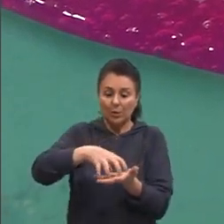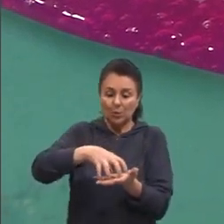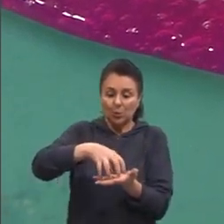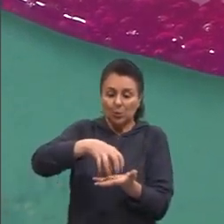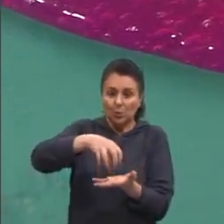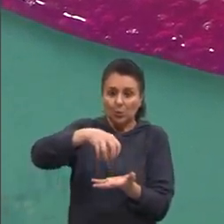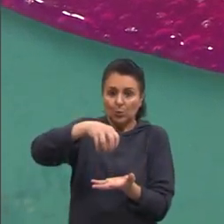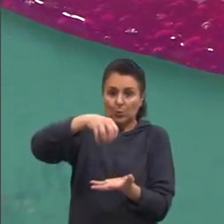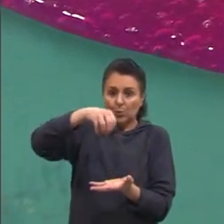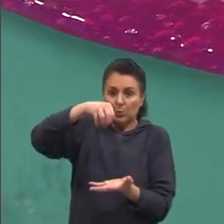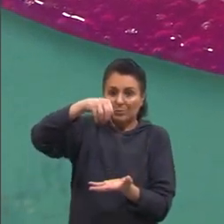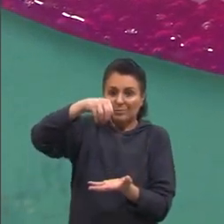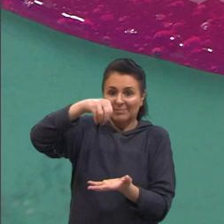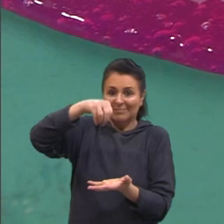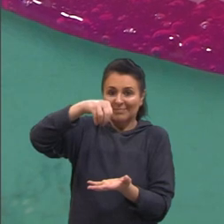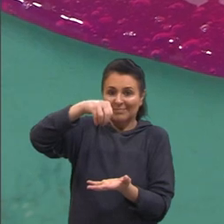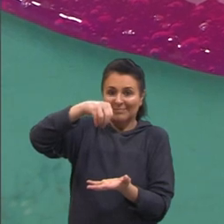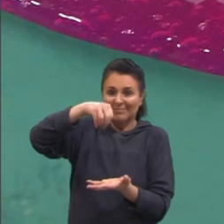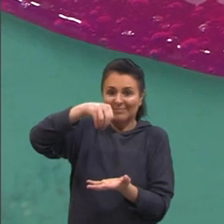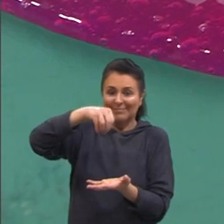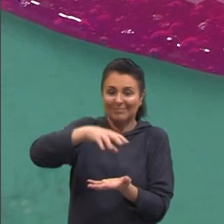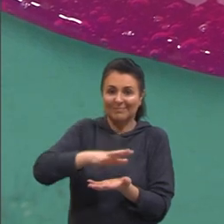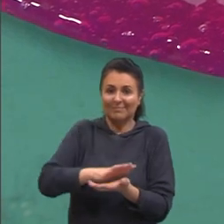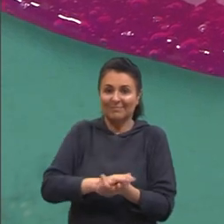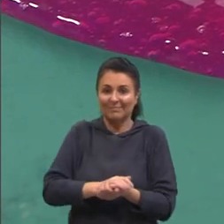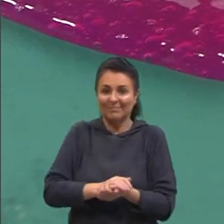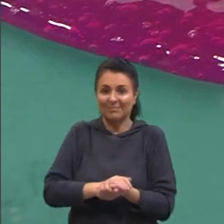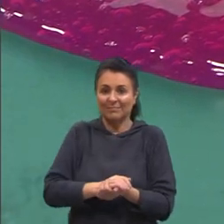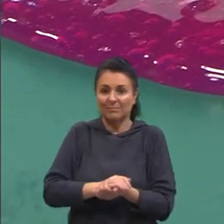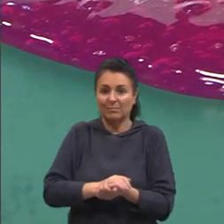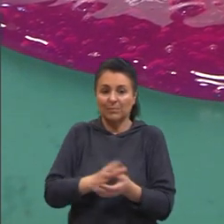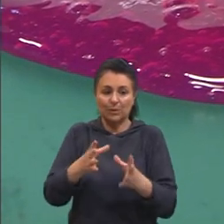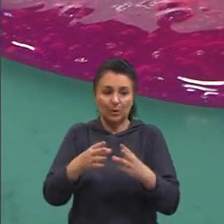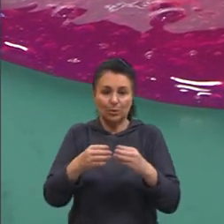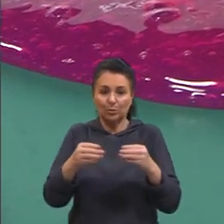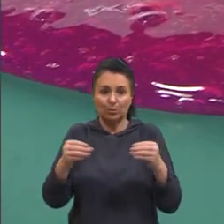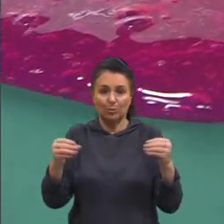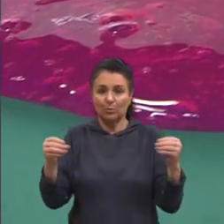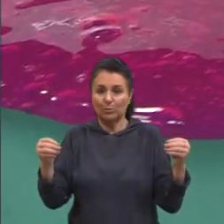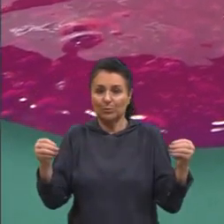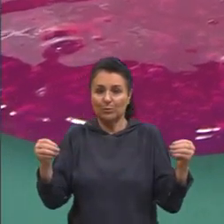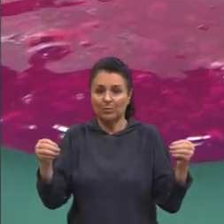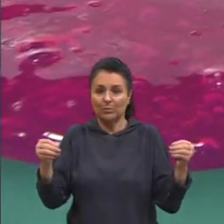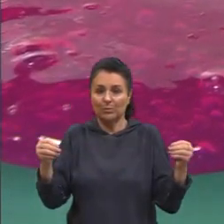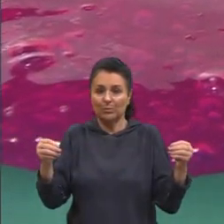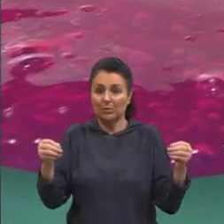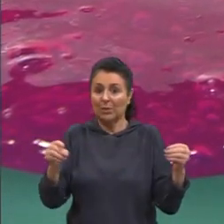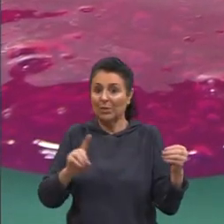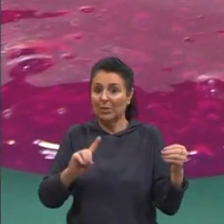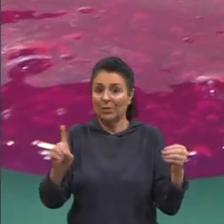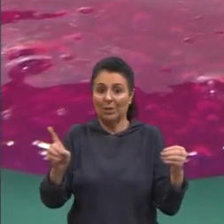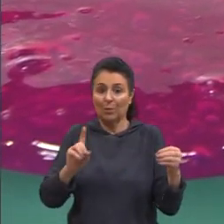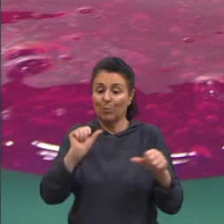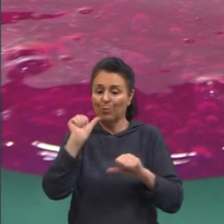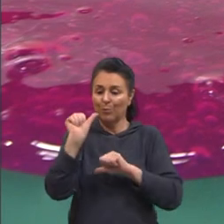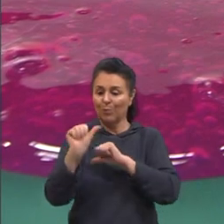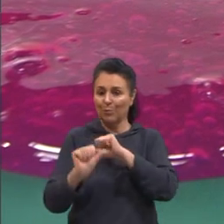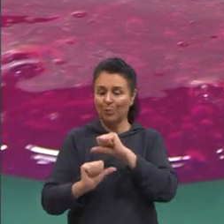E nem a mágica, né? O que aconteceu? Sumiu? Não, não sumiu. Passou do meio